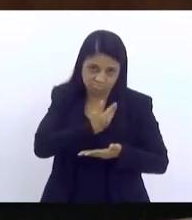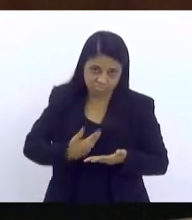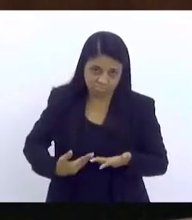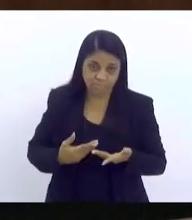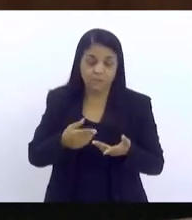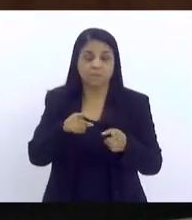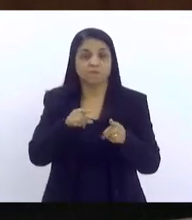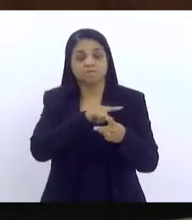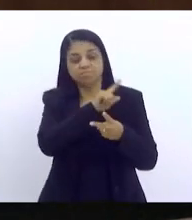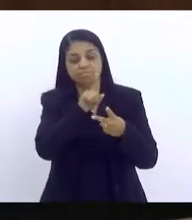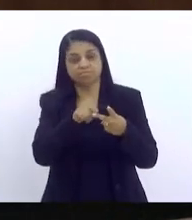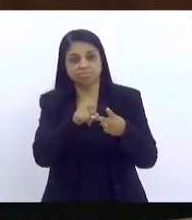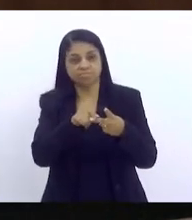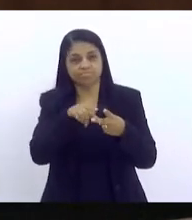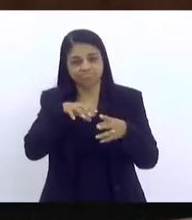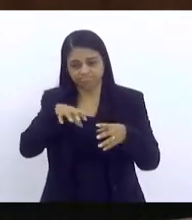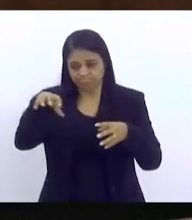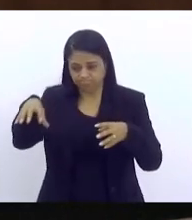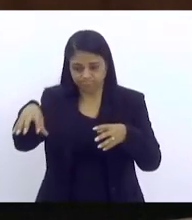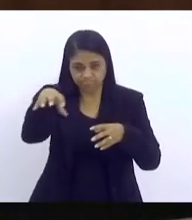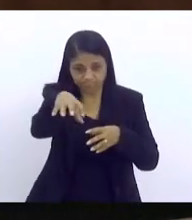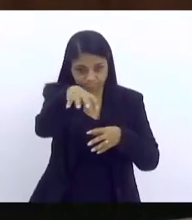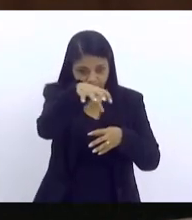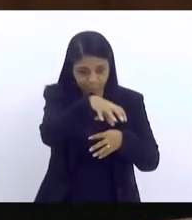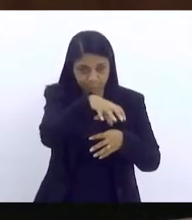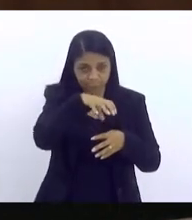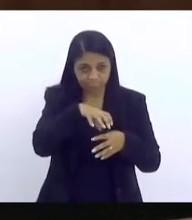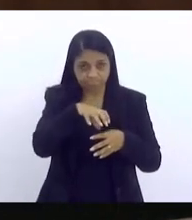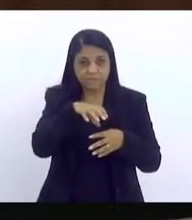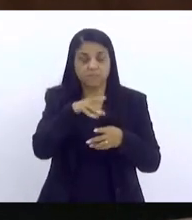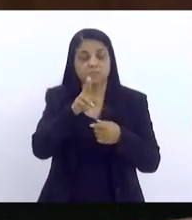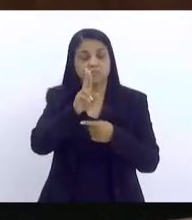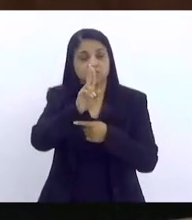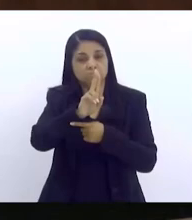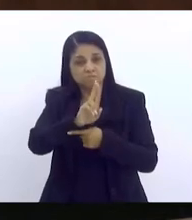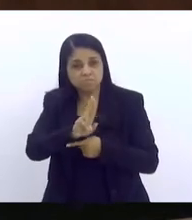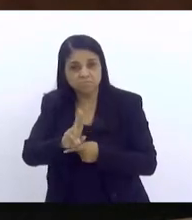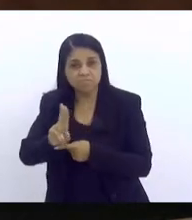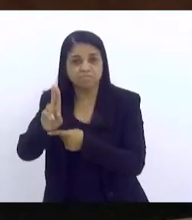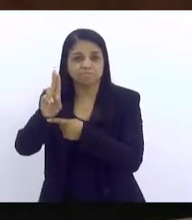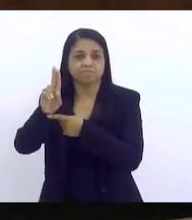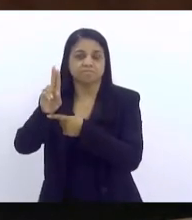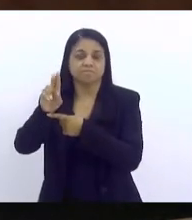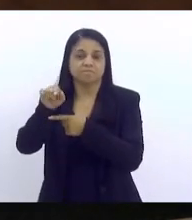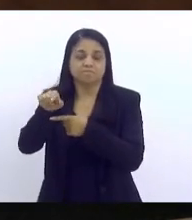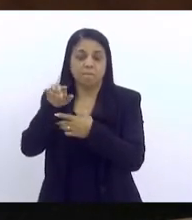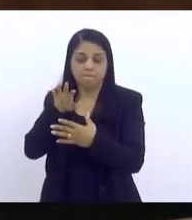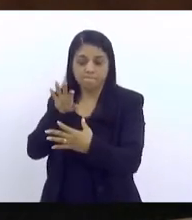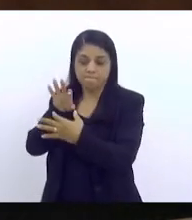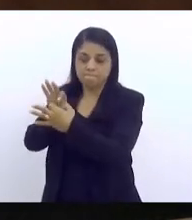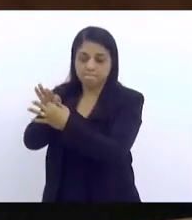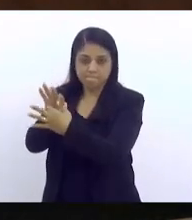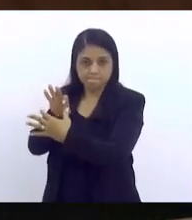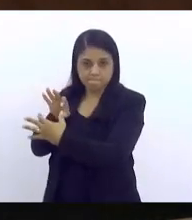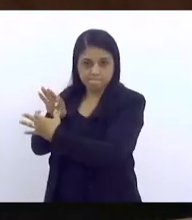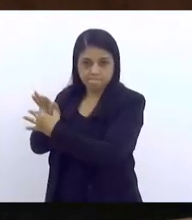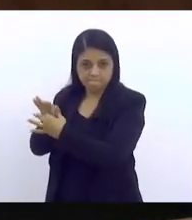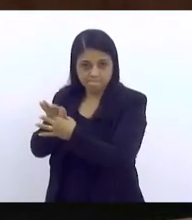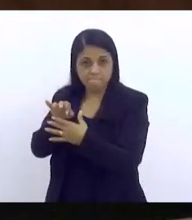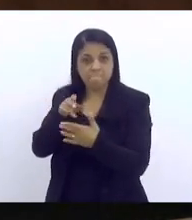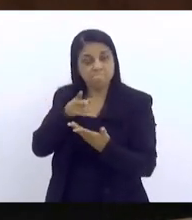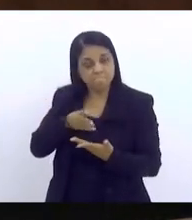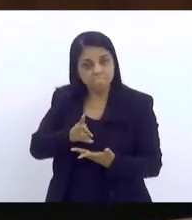à intersetorialidade, a gente fala aqui da questão universitária, e a extensão universitária é o caminho para que isso